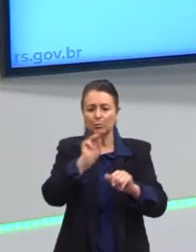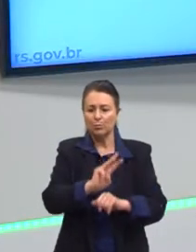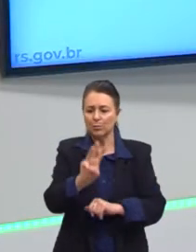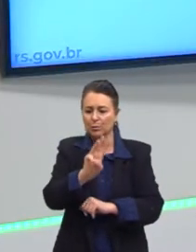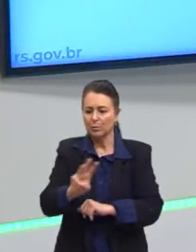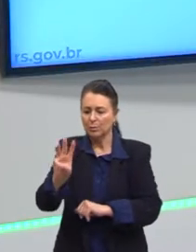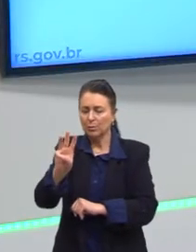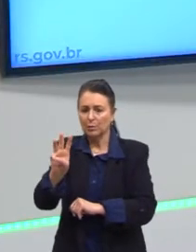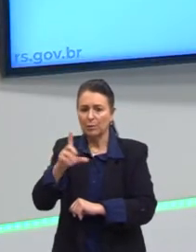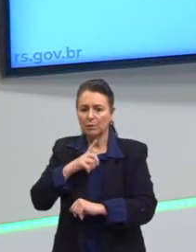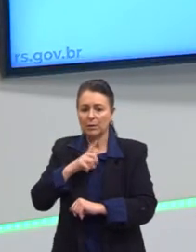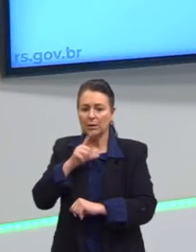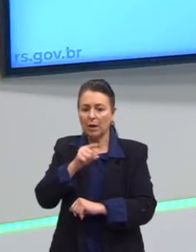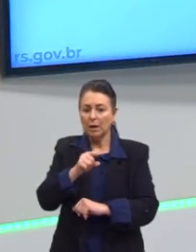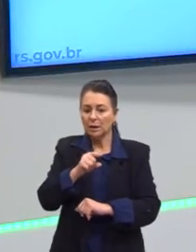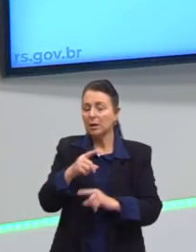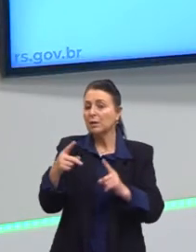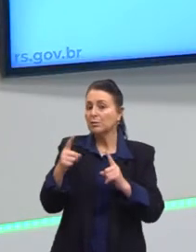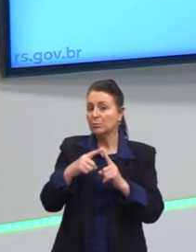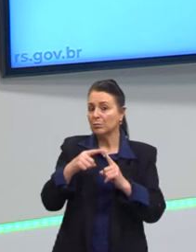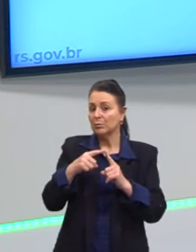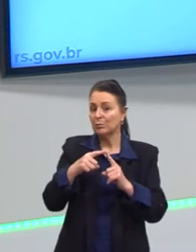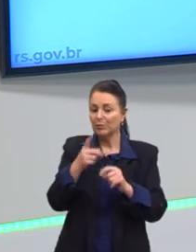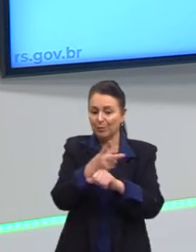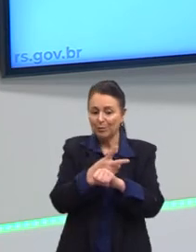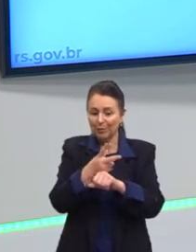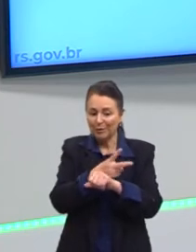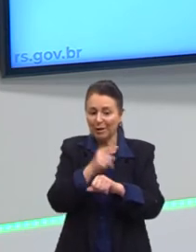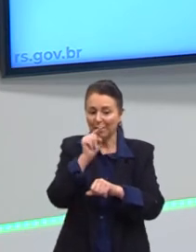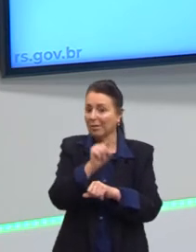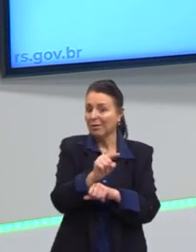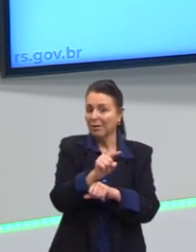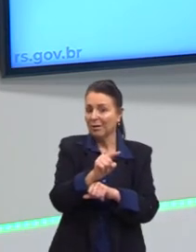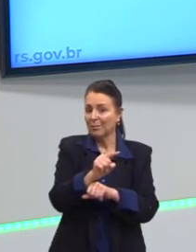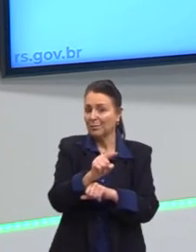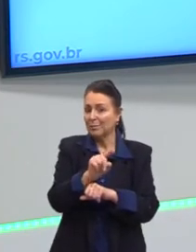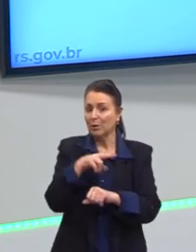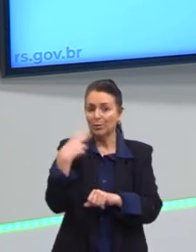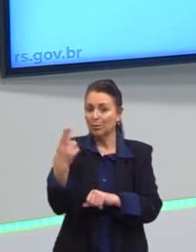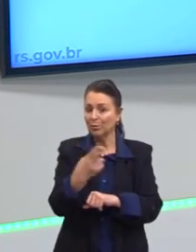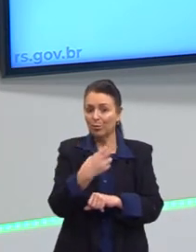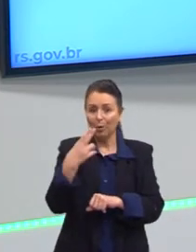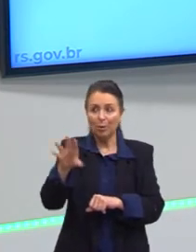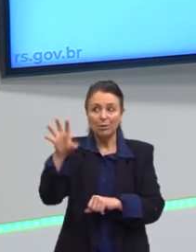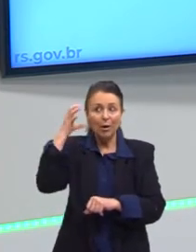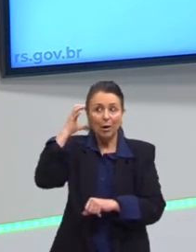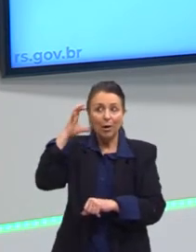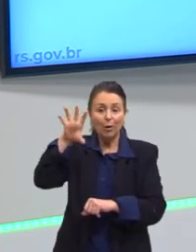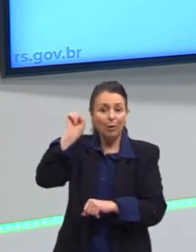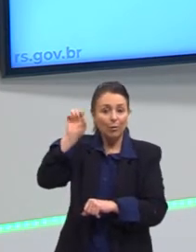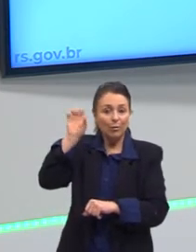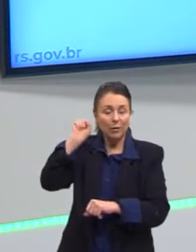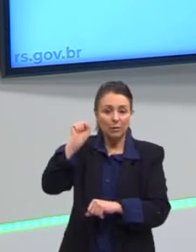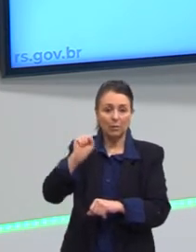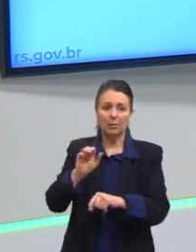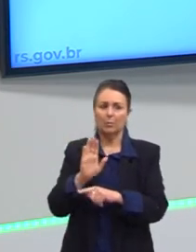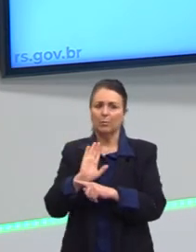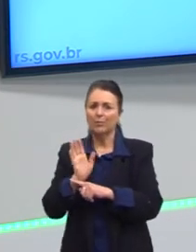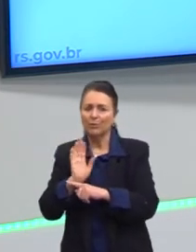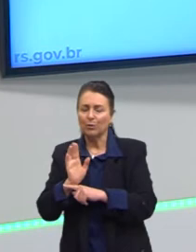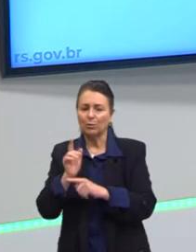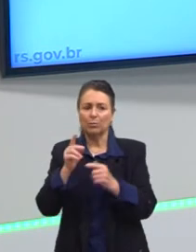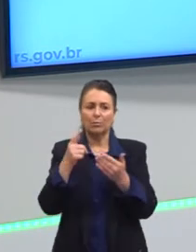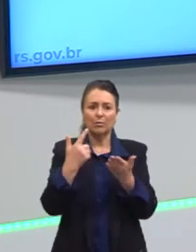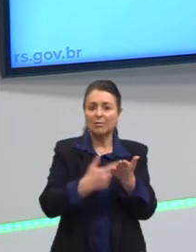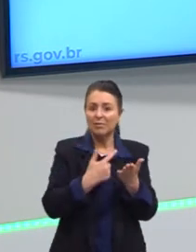basicamente vai estar aquele estilo de música posta ali para nós consumirmos. Então nós temos... Isso vale para filme, vale para livro,